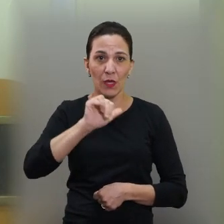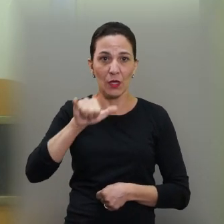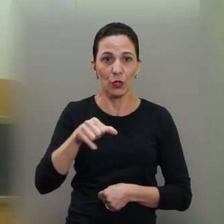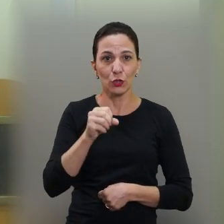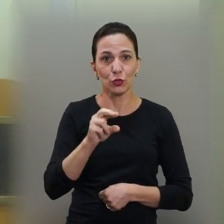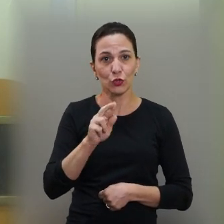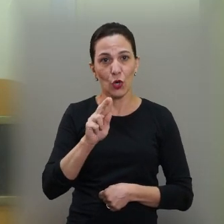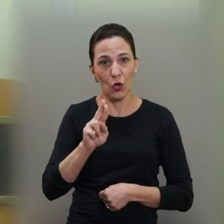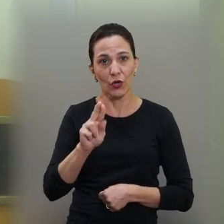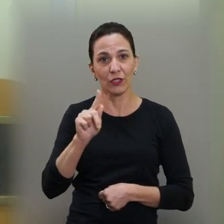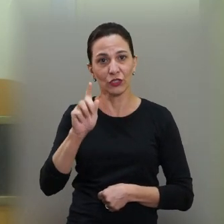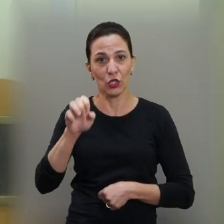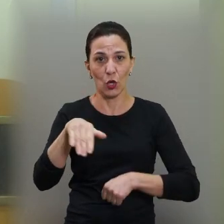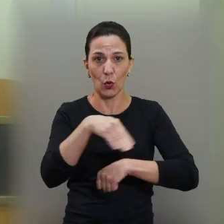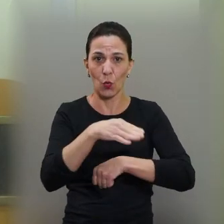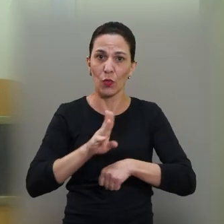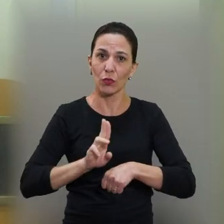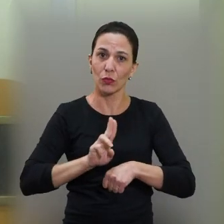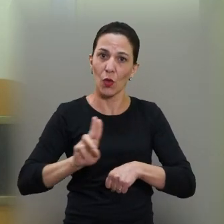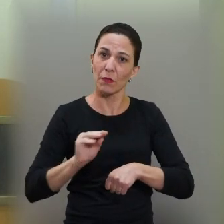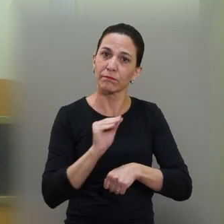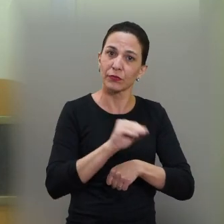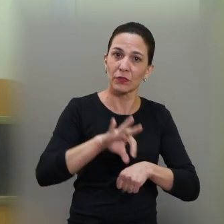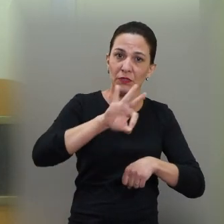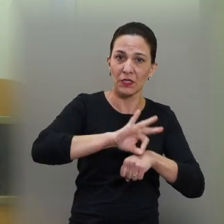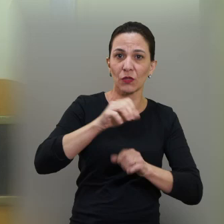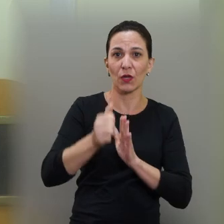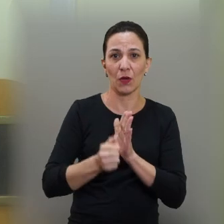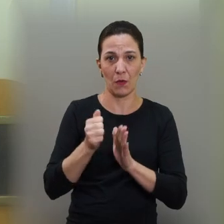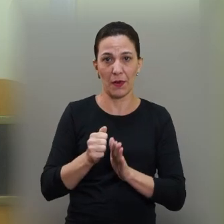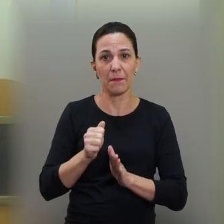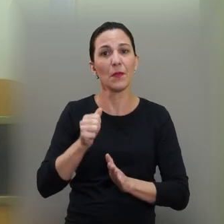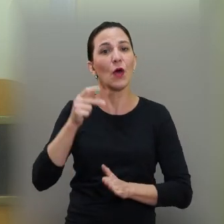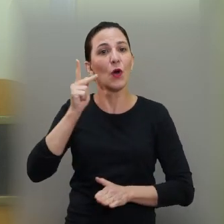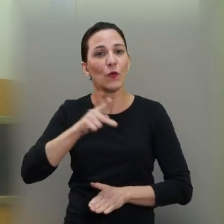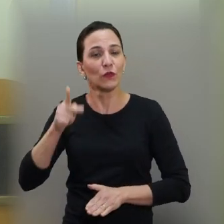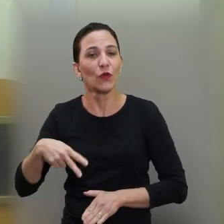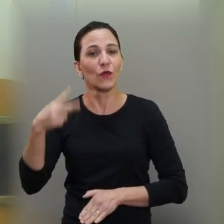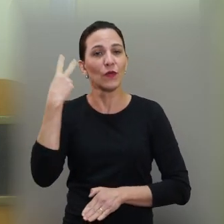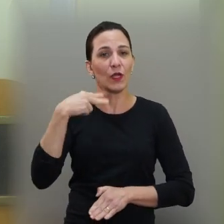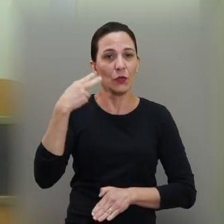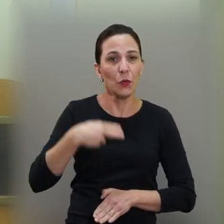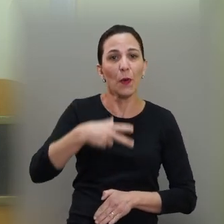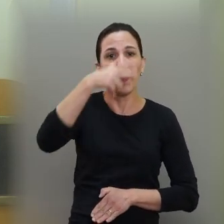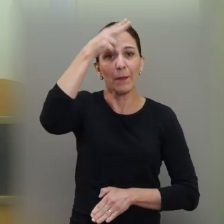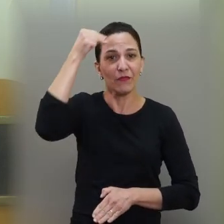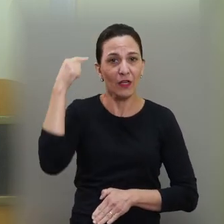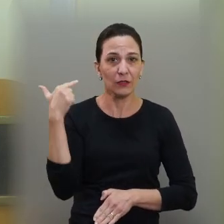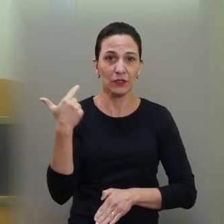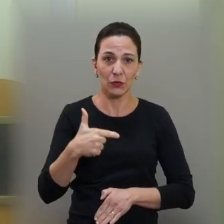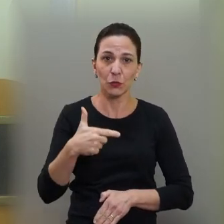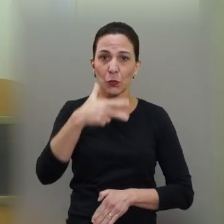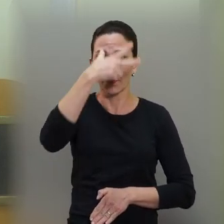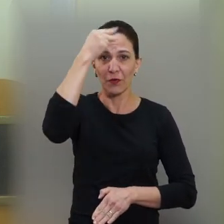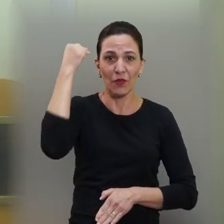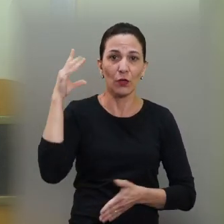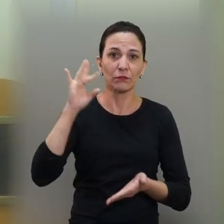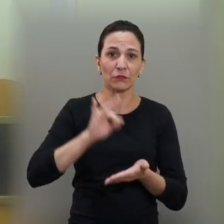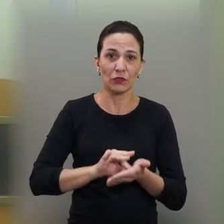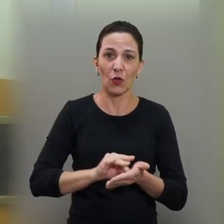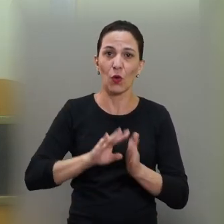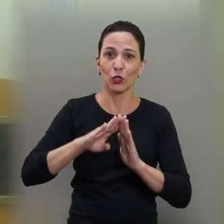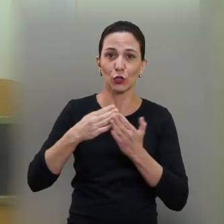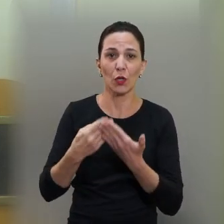Correia, que dá nome a uma avenida no centro da cidade, foi também vereador, vice-prefeito e prefeito interino